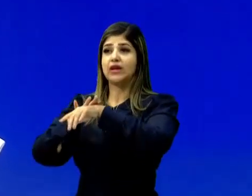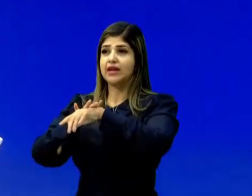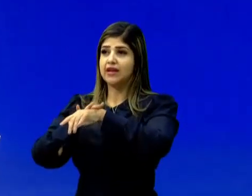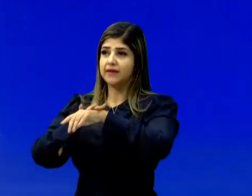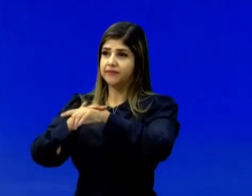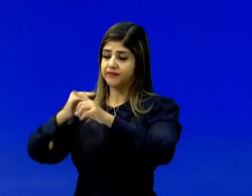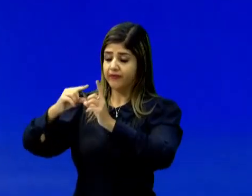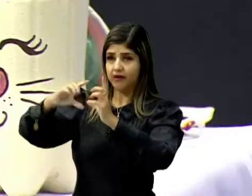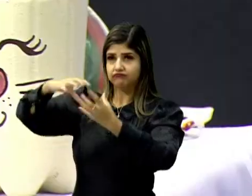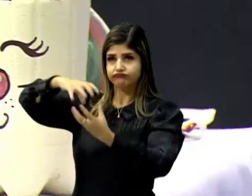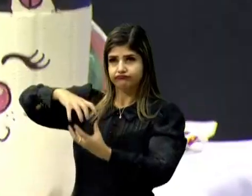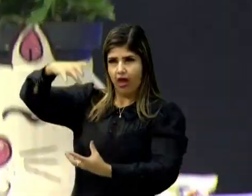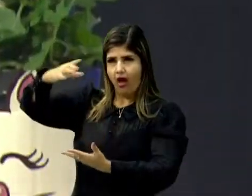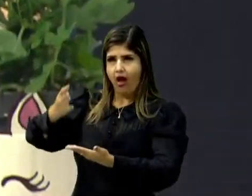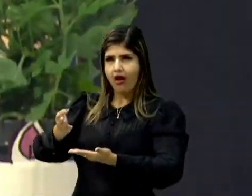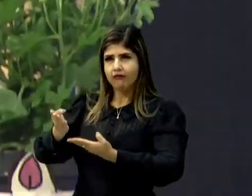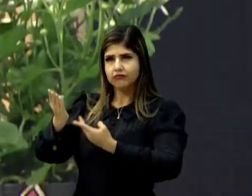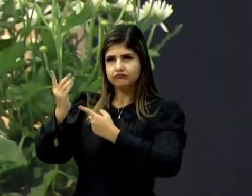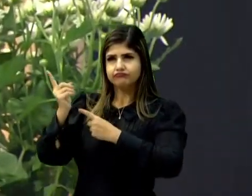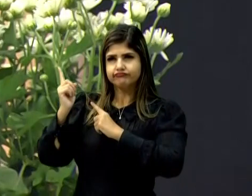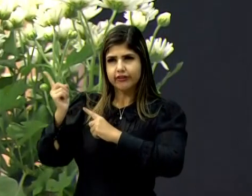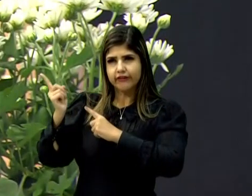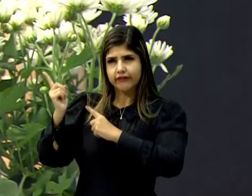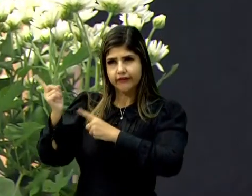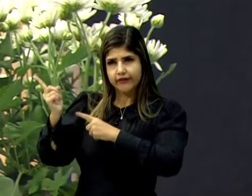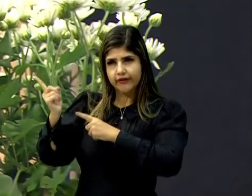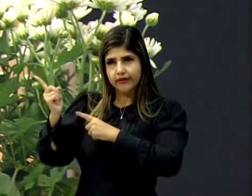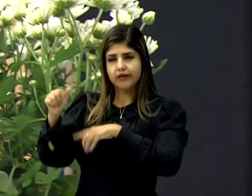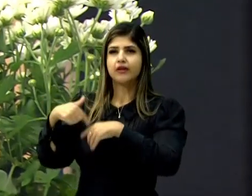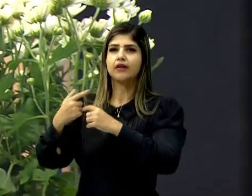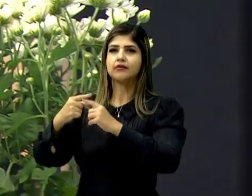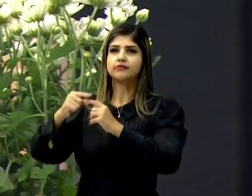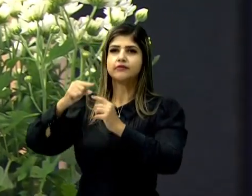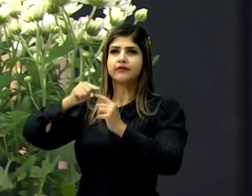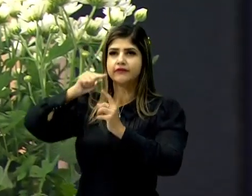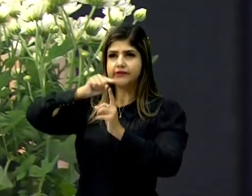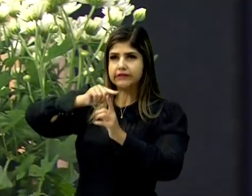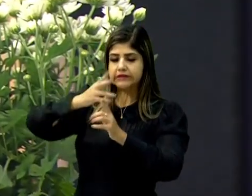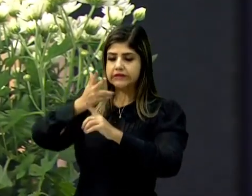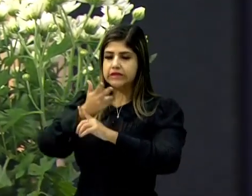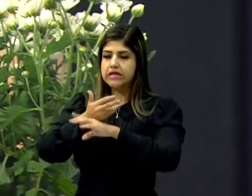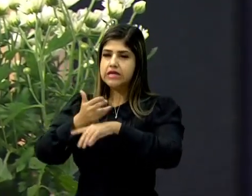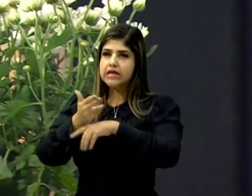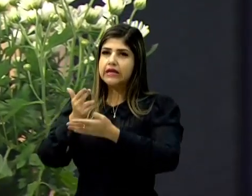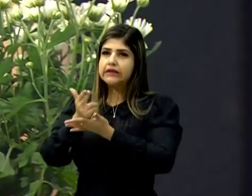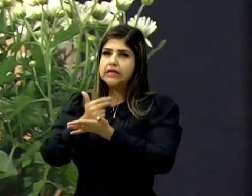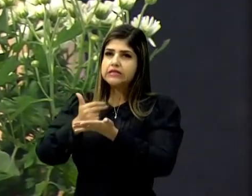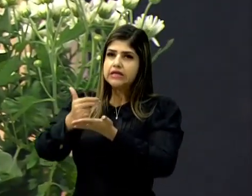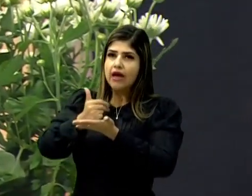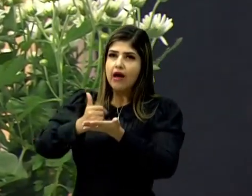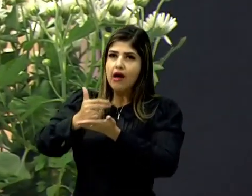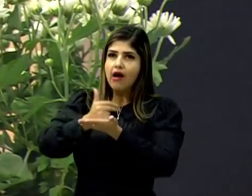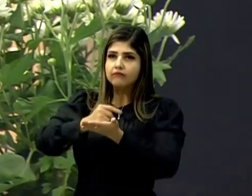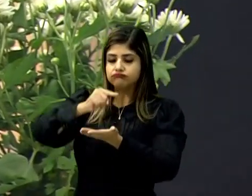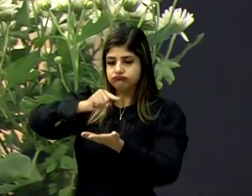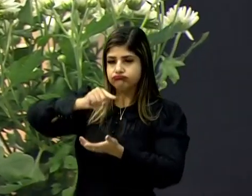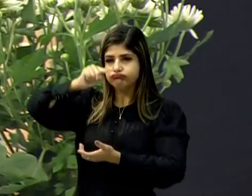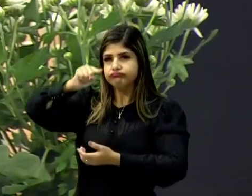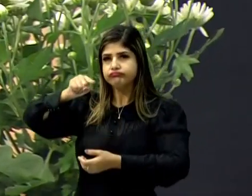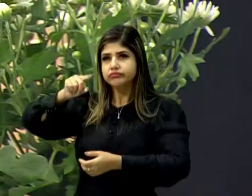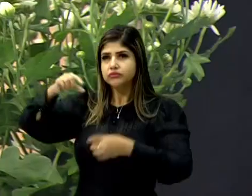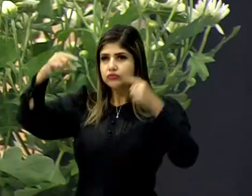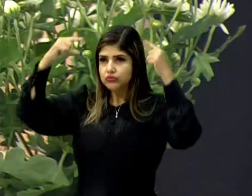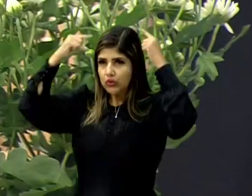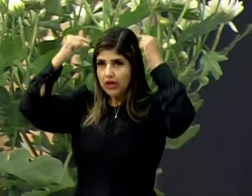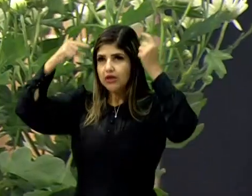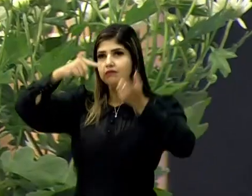dessa garrafa PET, fazer uma orelhinha, e aqui em cima, outros. É nesse espaço que eu